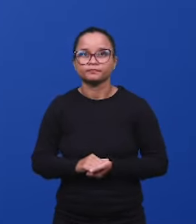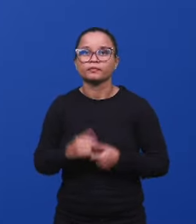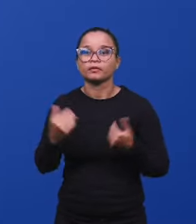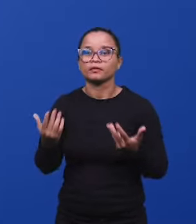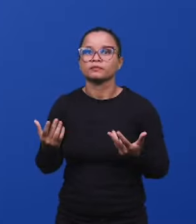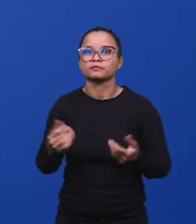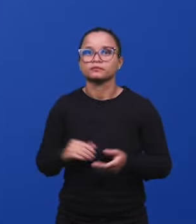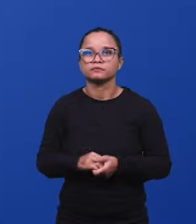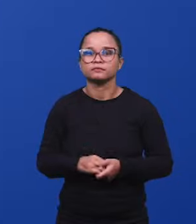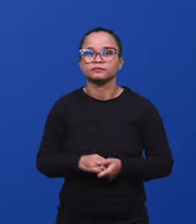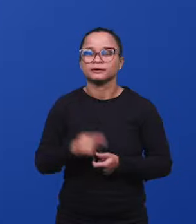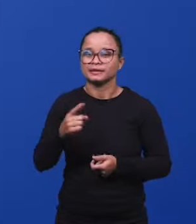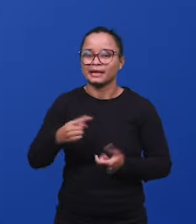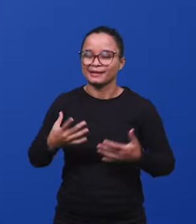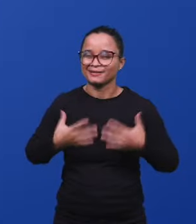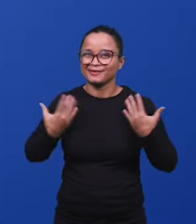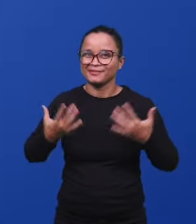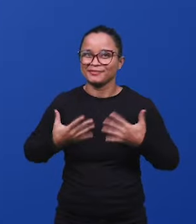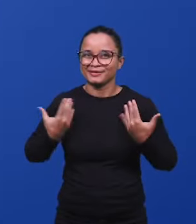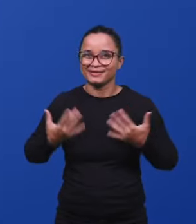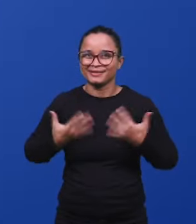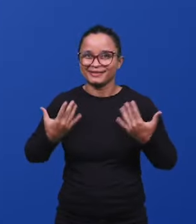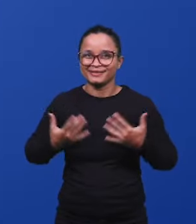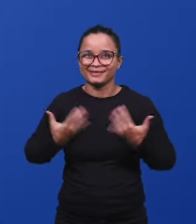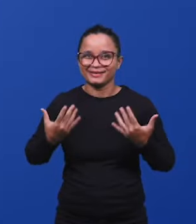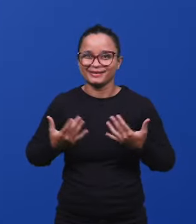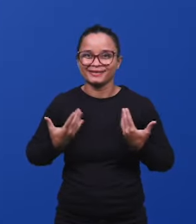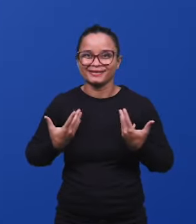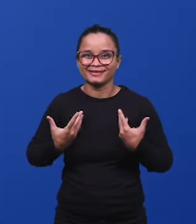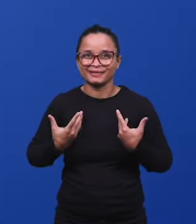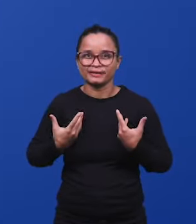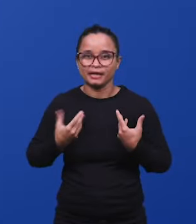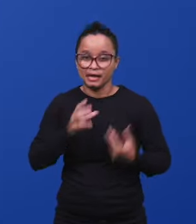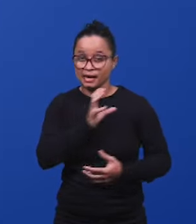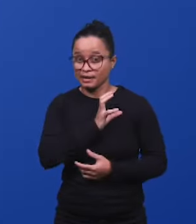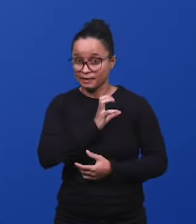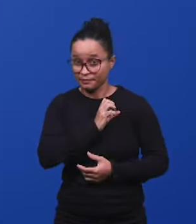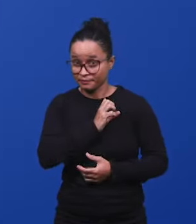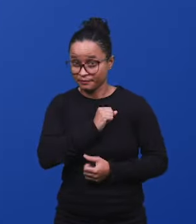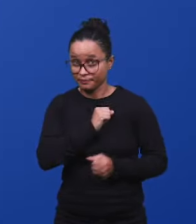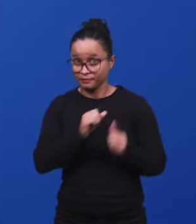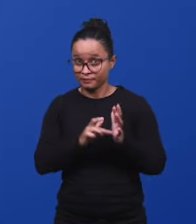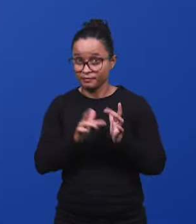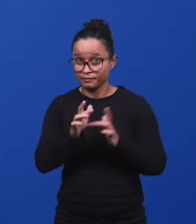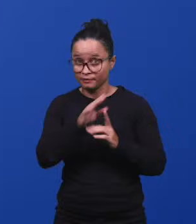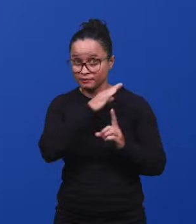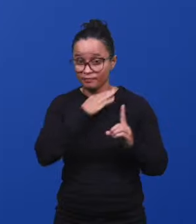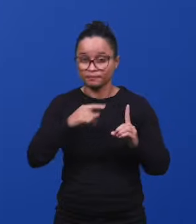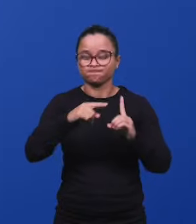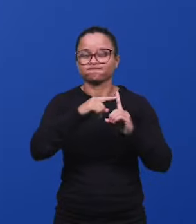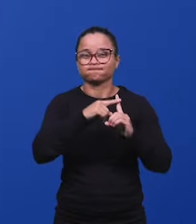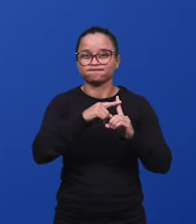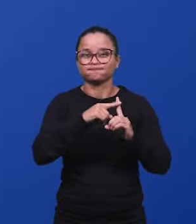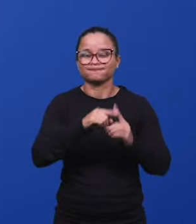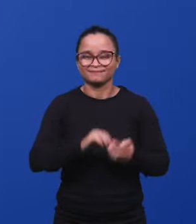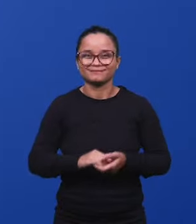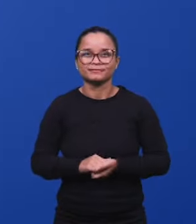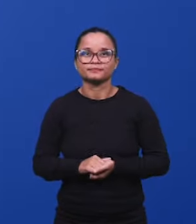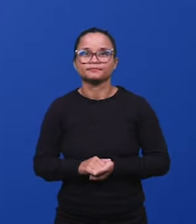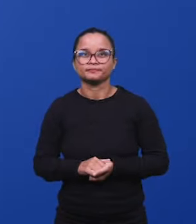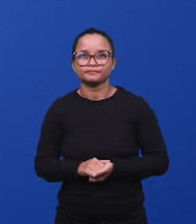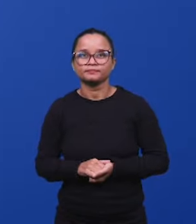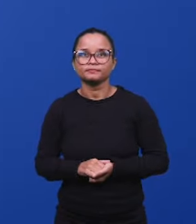ela? Olha, a nossa maior alegria é amar o sacrifício de Jesus.